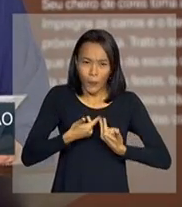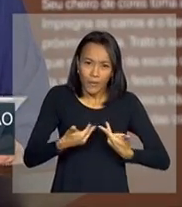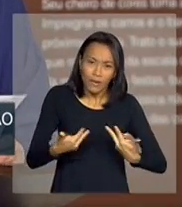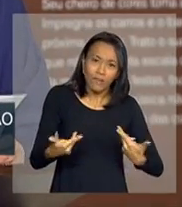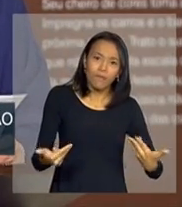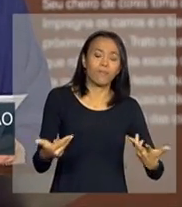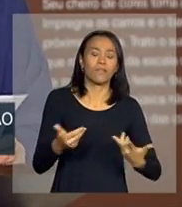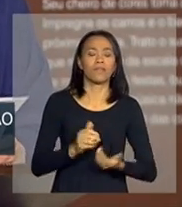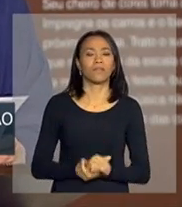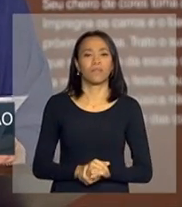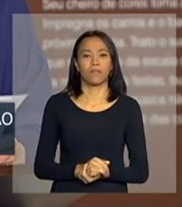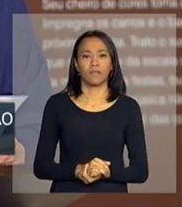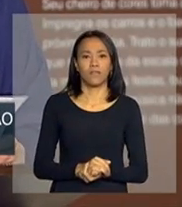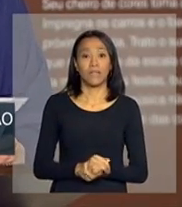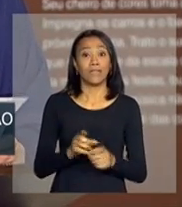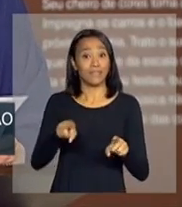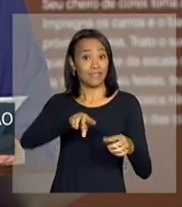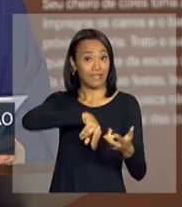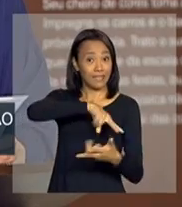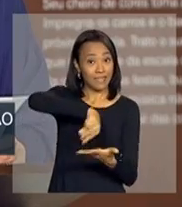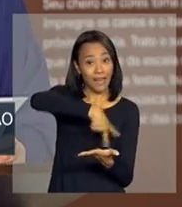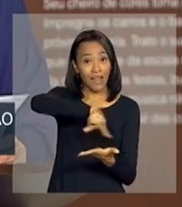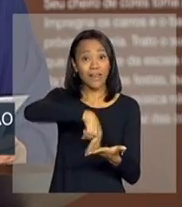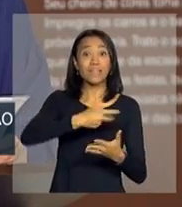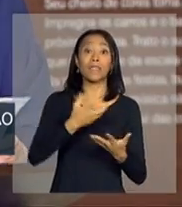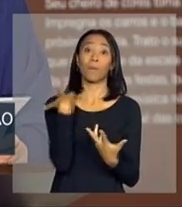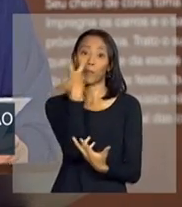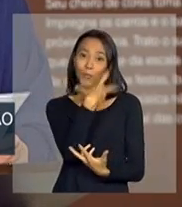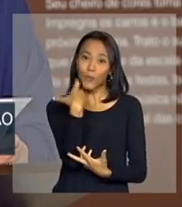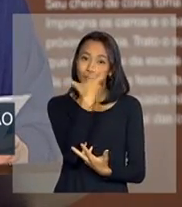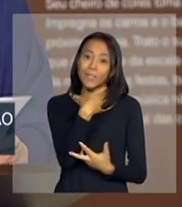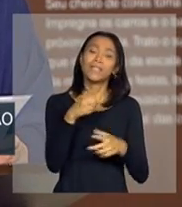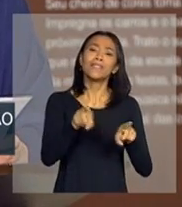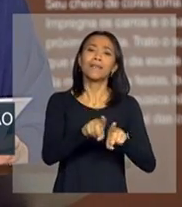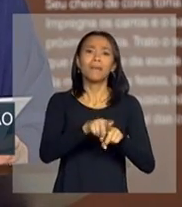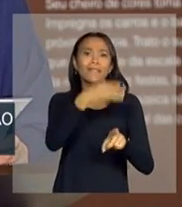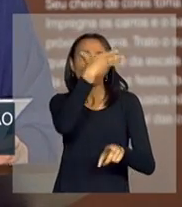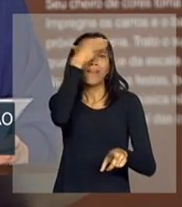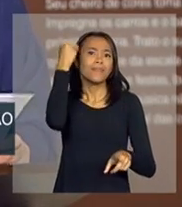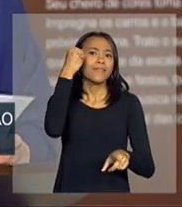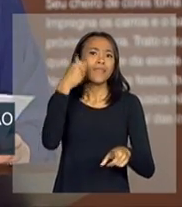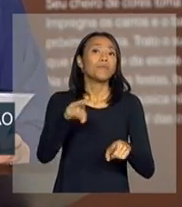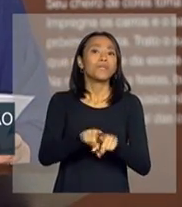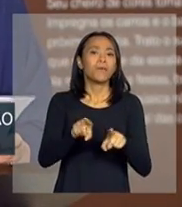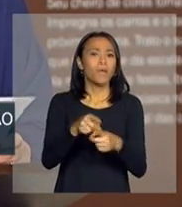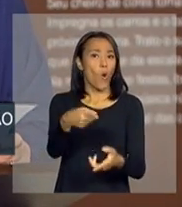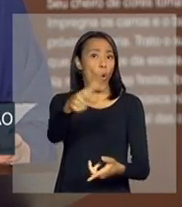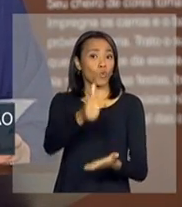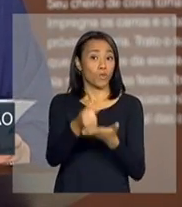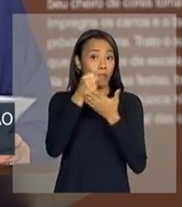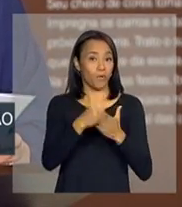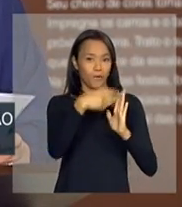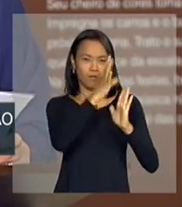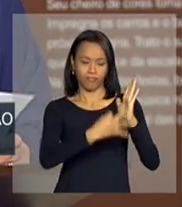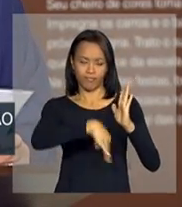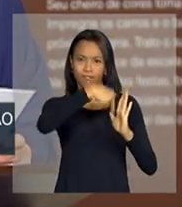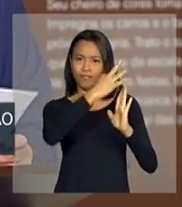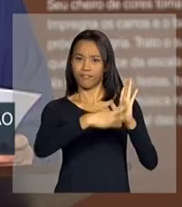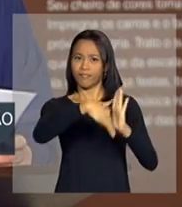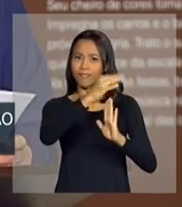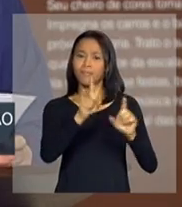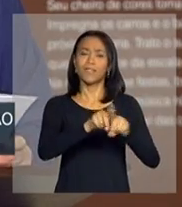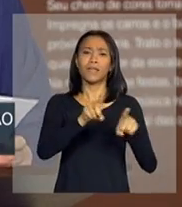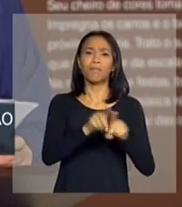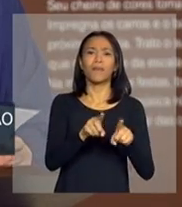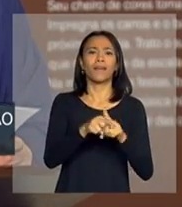dança, da música, e esquecemos a contribuição na tecelagem, esquecemos na metodologia,